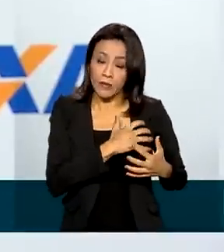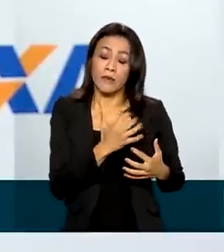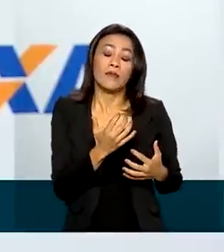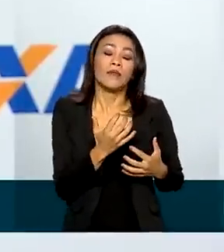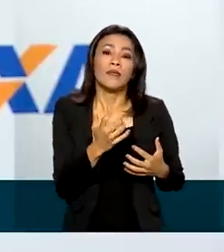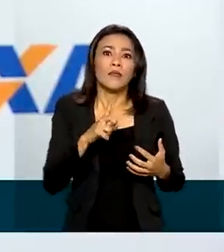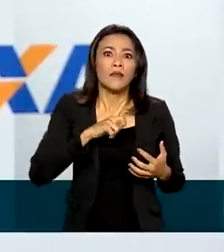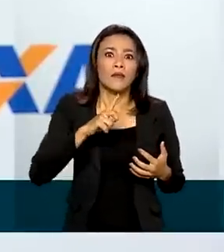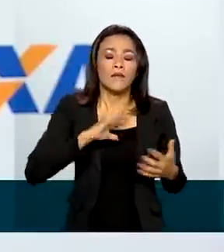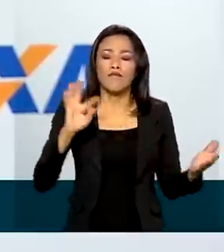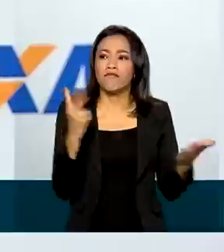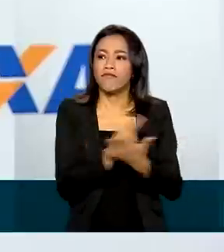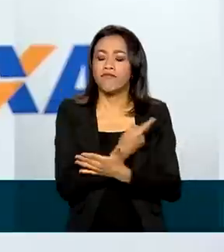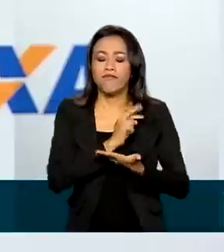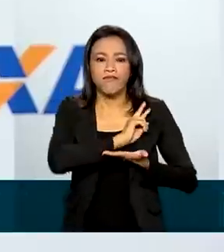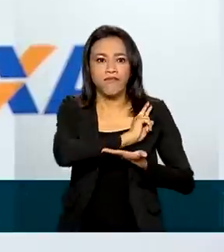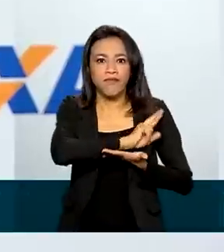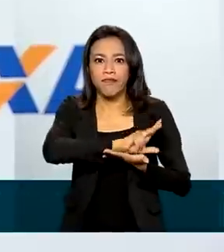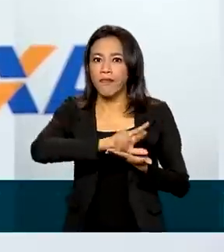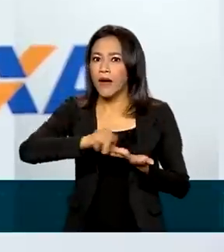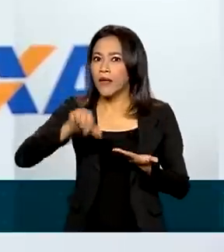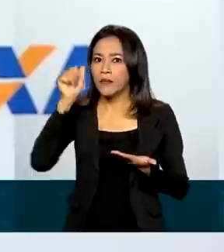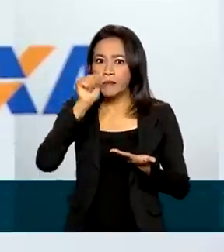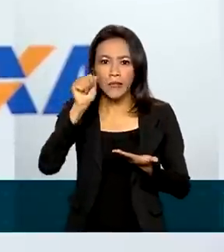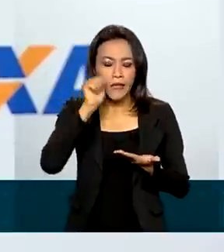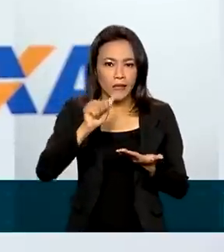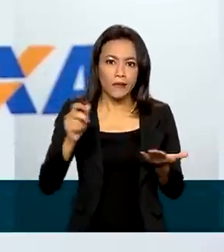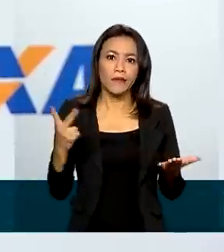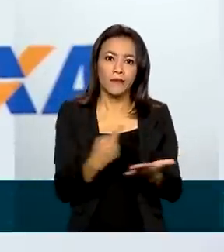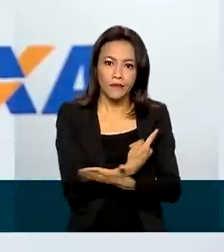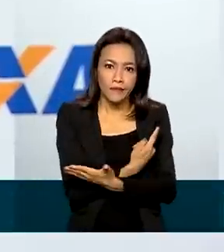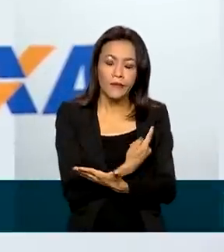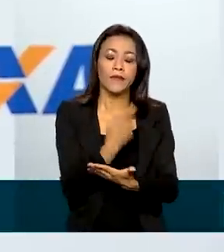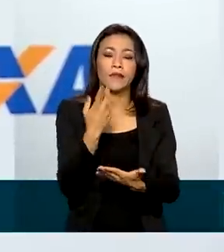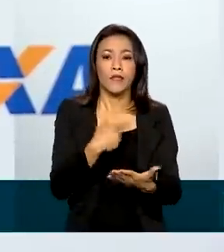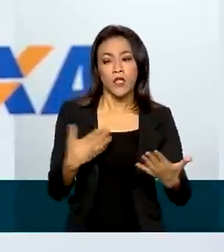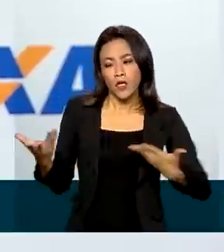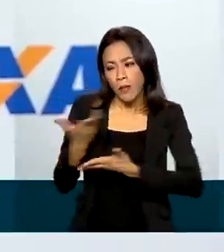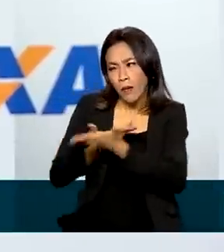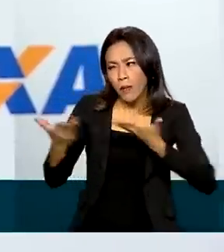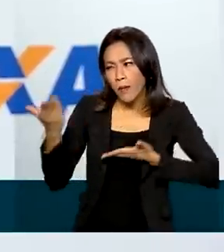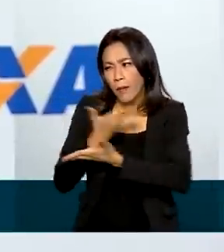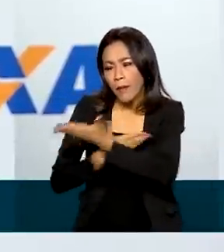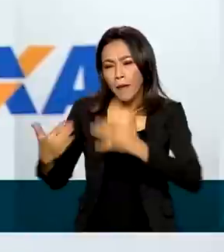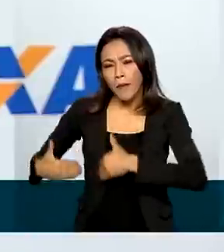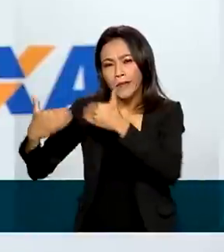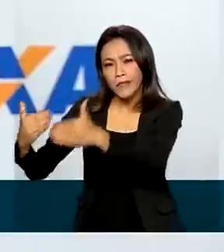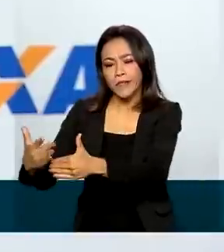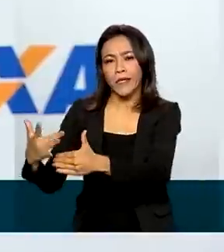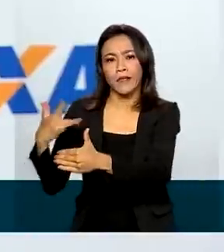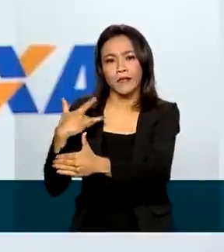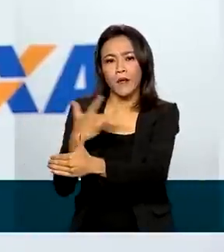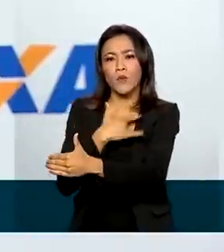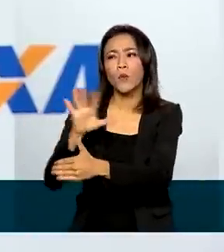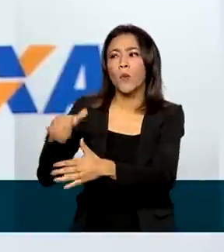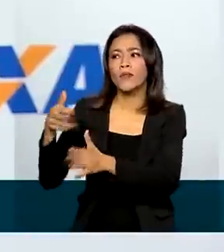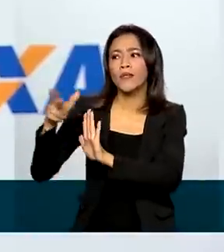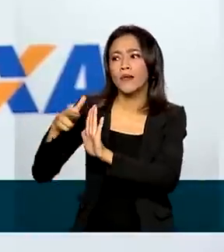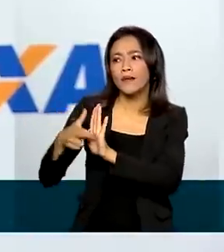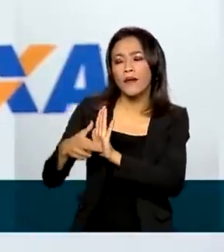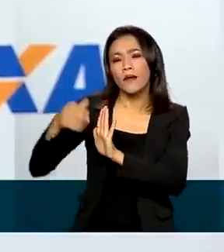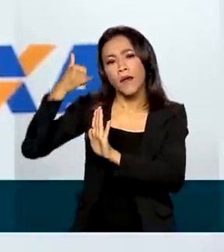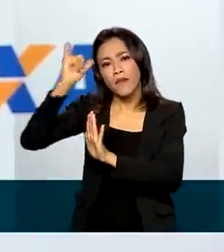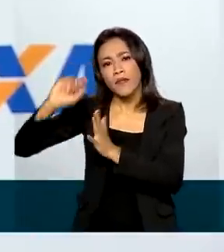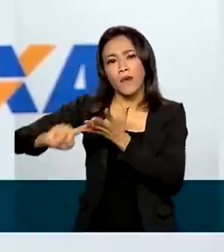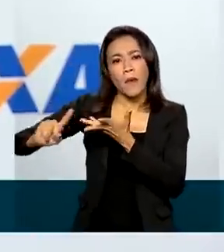milhares de mulheres por ano. Compartilhamos com o Ministério da Saúde os protocolos de conscientização e prevenção, principalmente